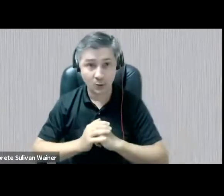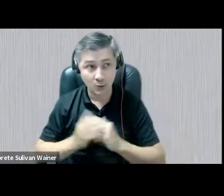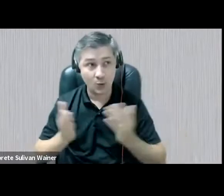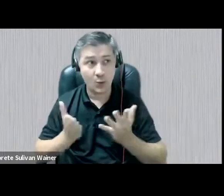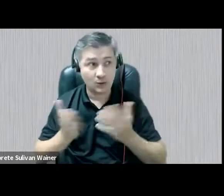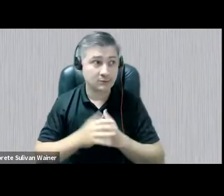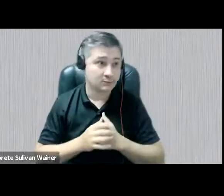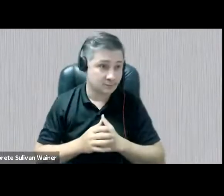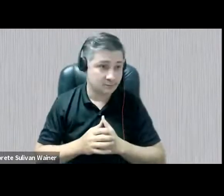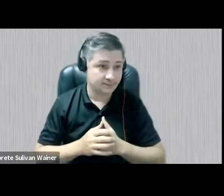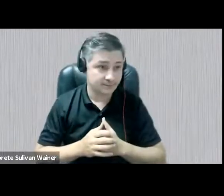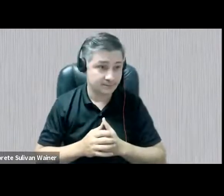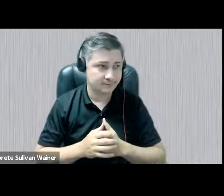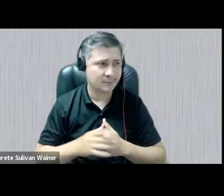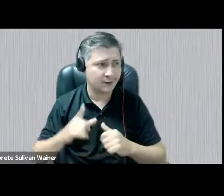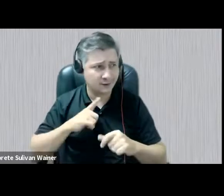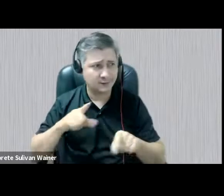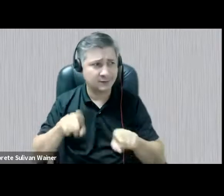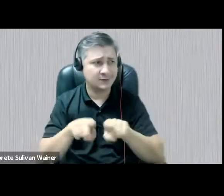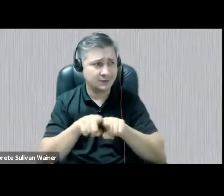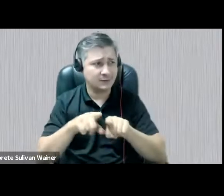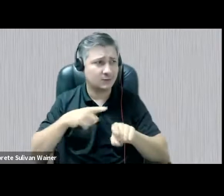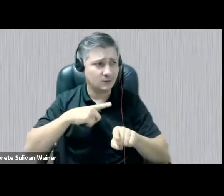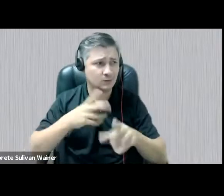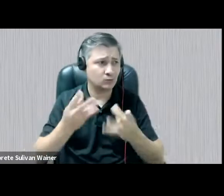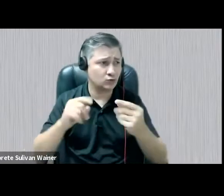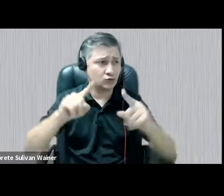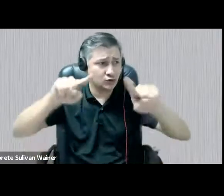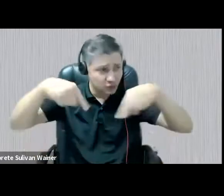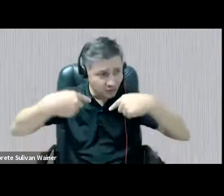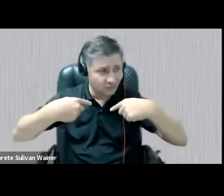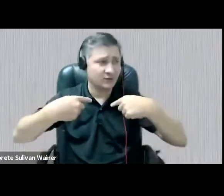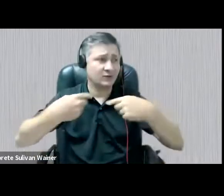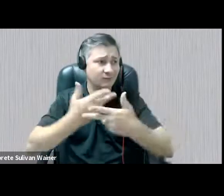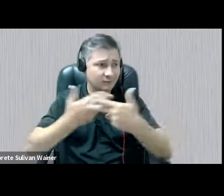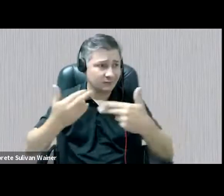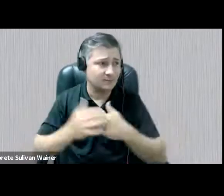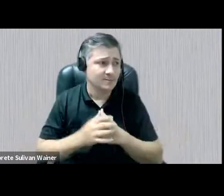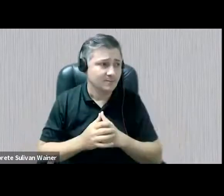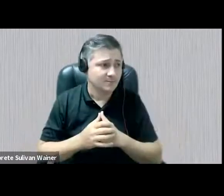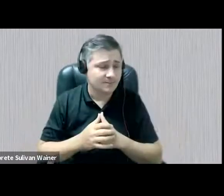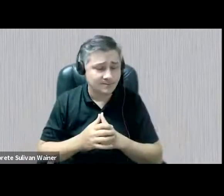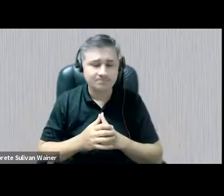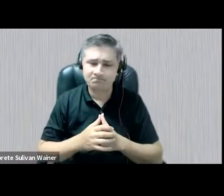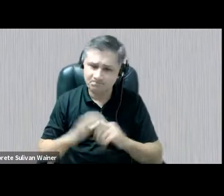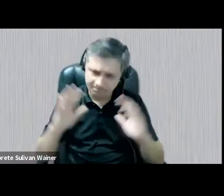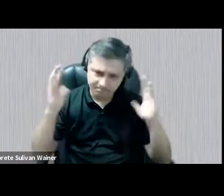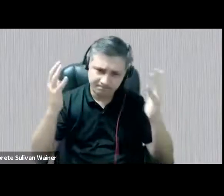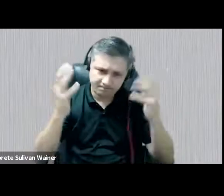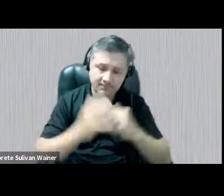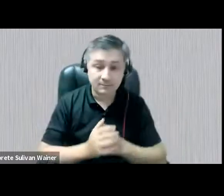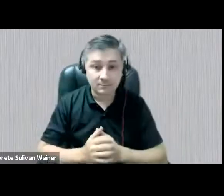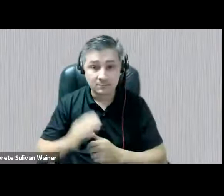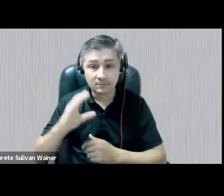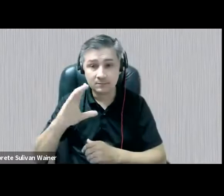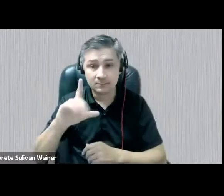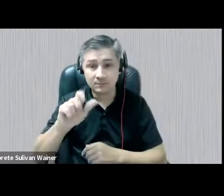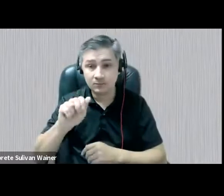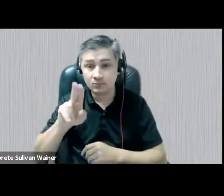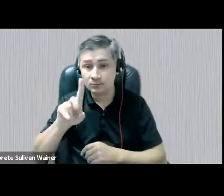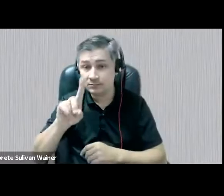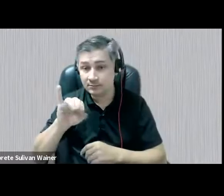de tantos desafios, tempos de tantos desafios. Parabéns. Da Cláudia Nischin